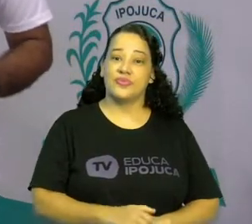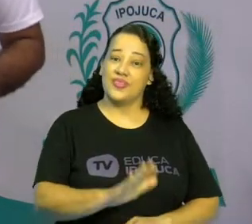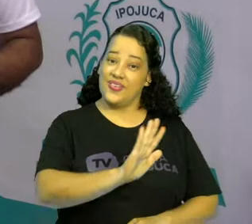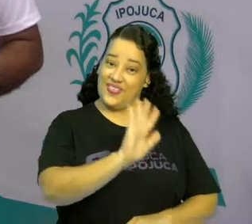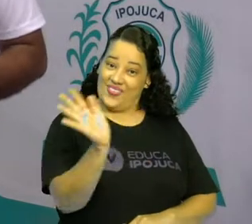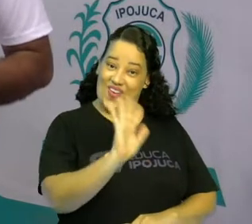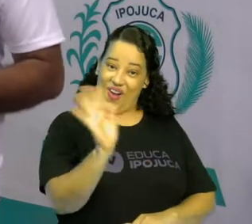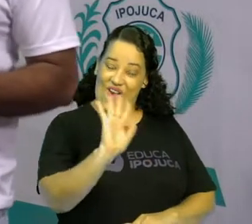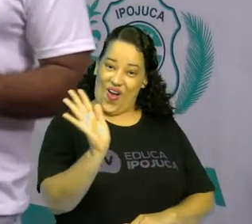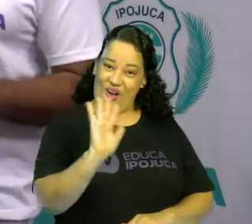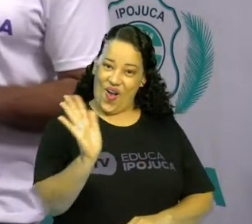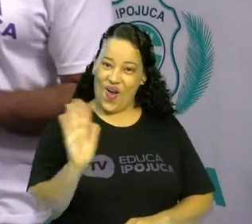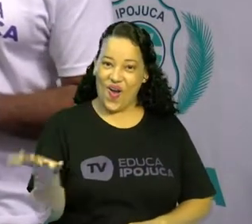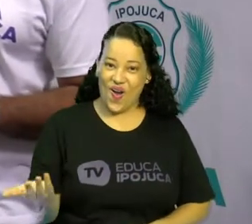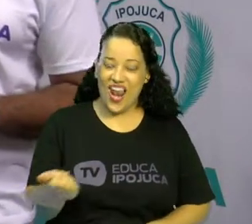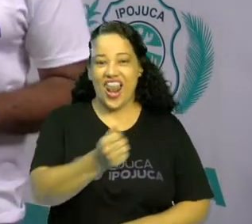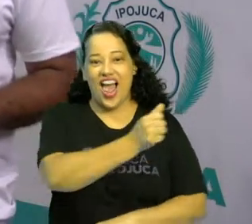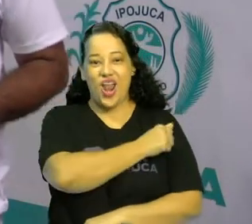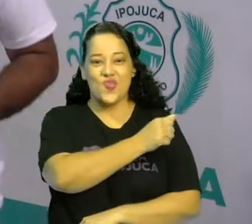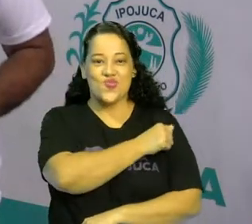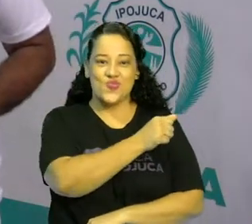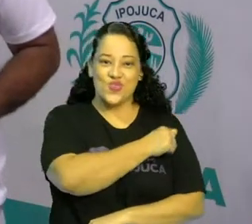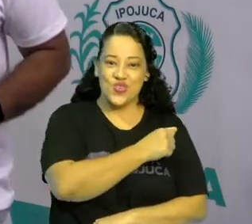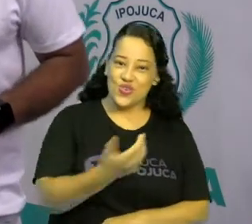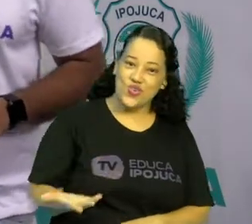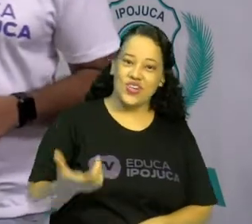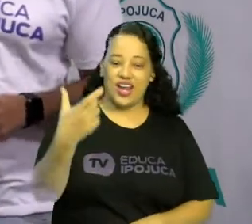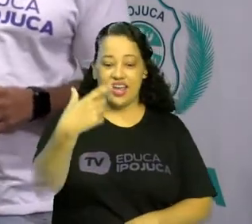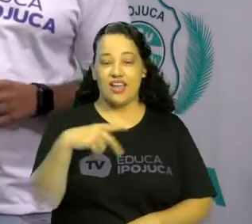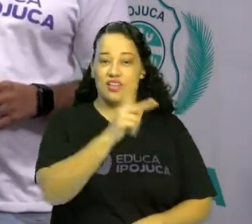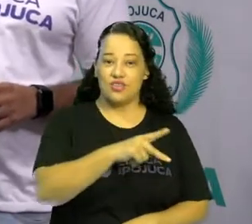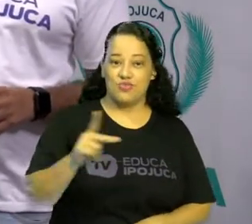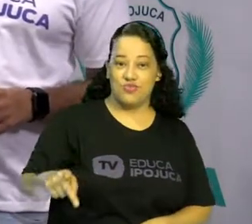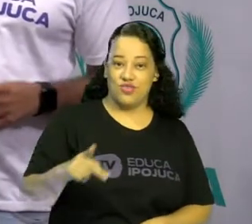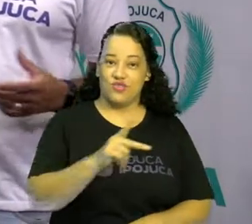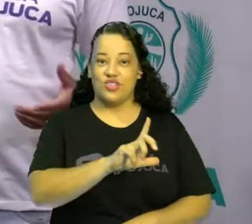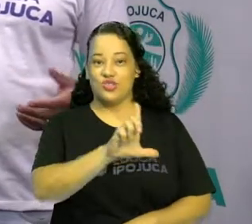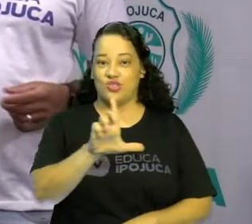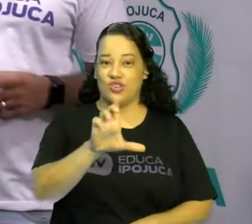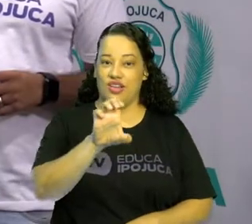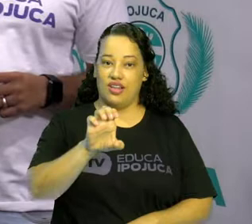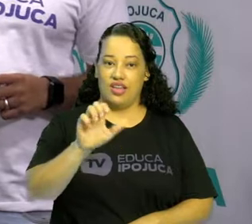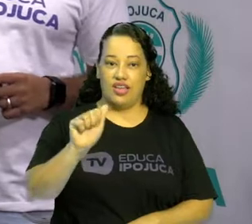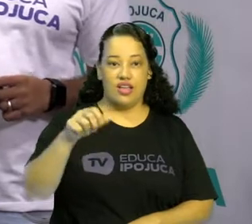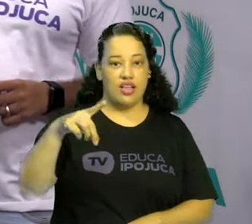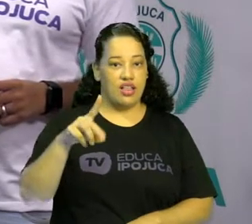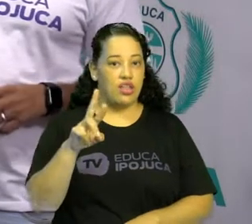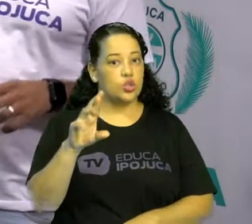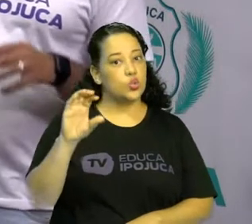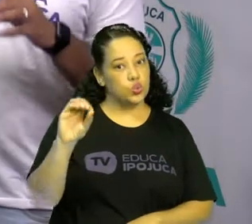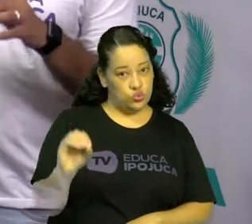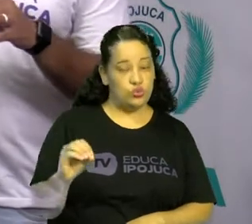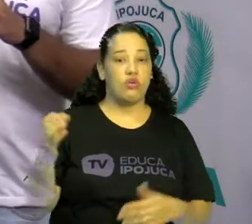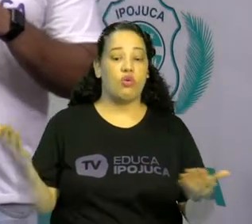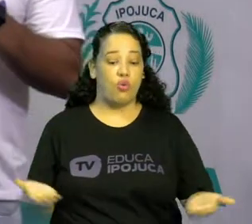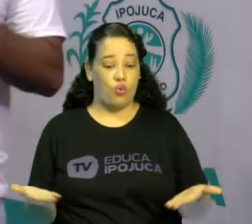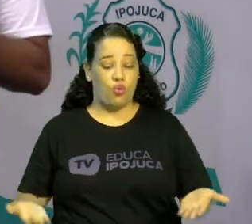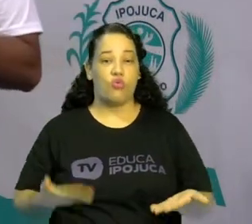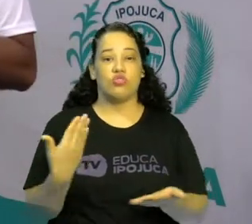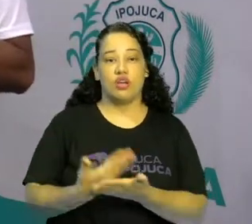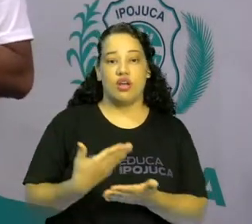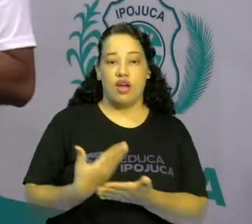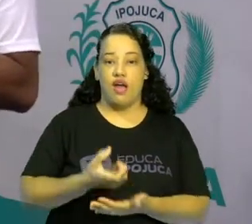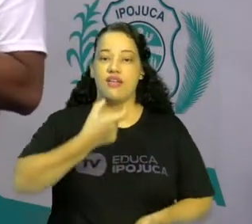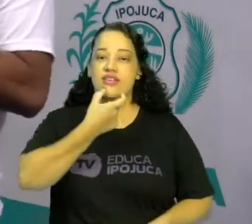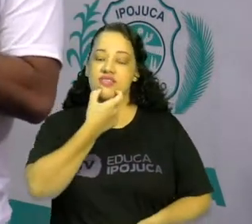Olá, estudantes! Como vocês estão? Aqui é o Teacher Leandro e sejam bem-vindos a mais uma aula de língua inglesa. Hoje o